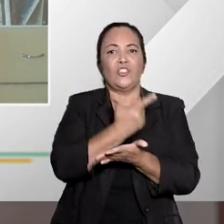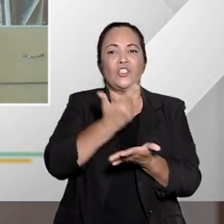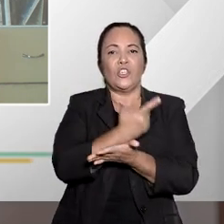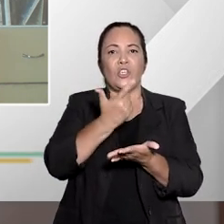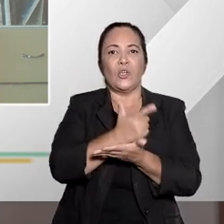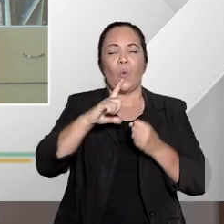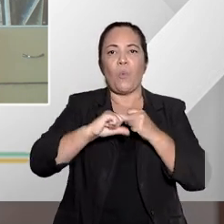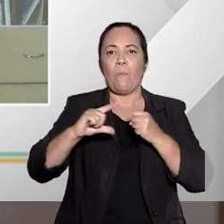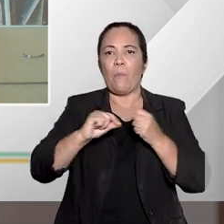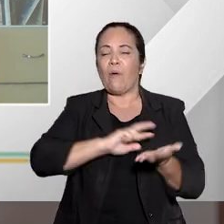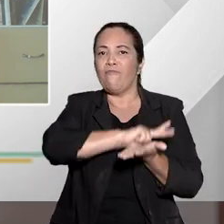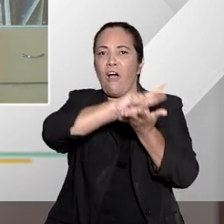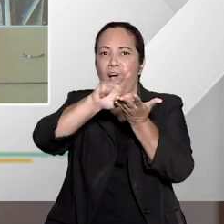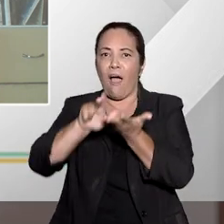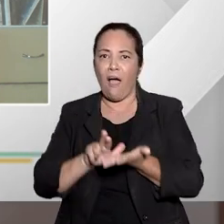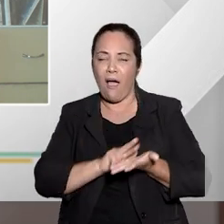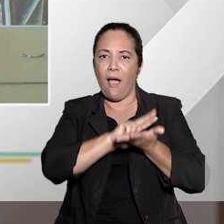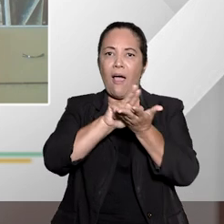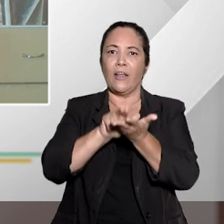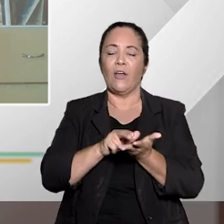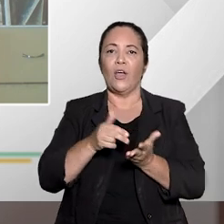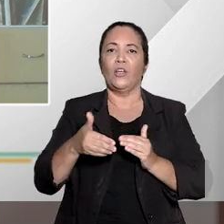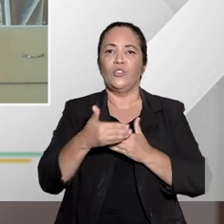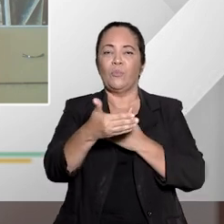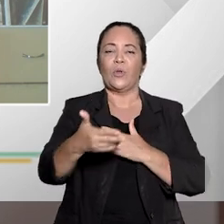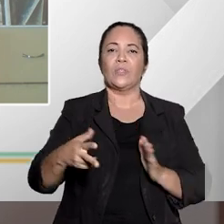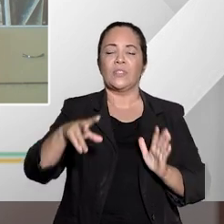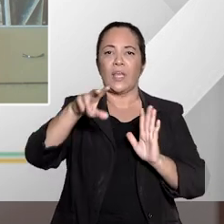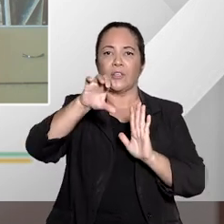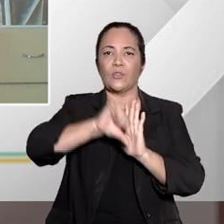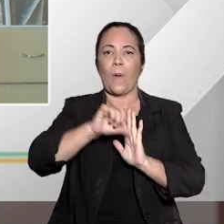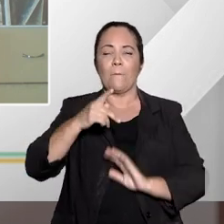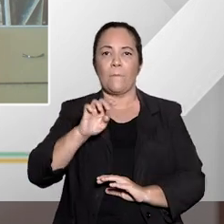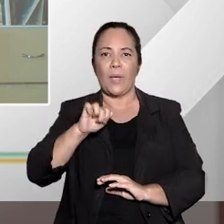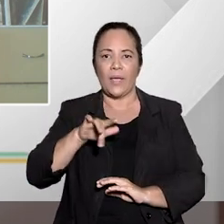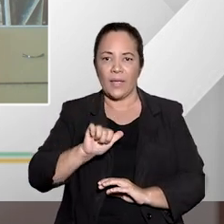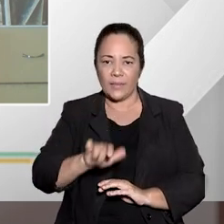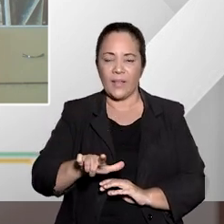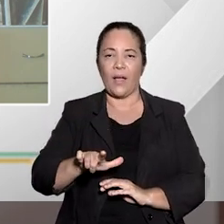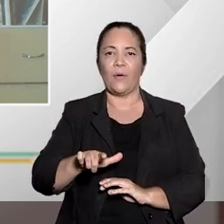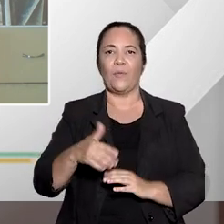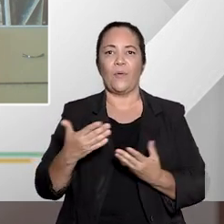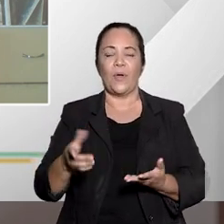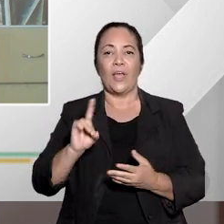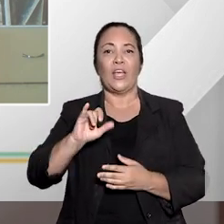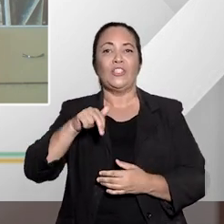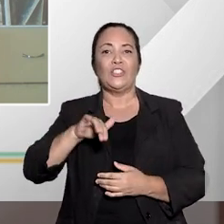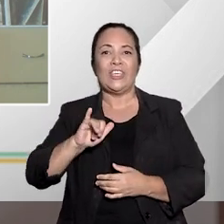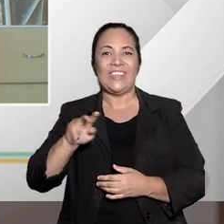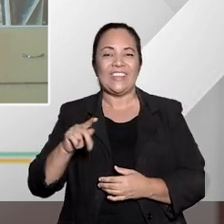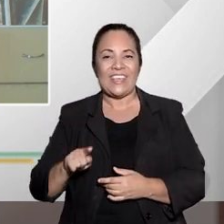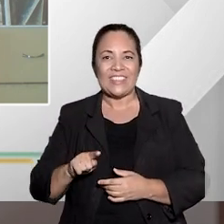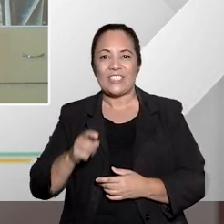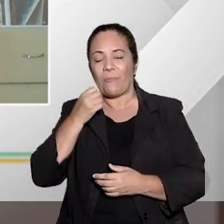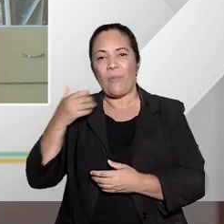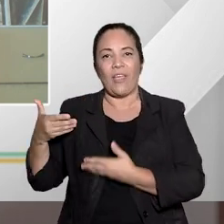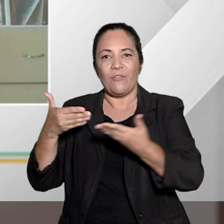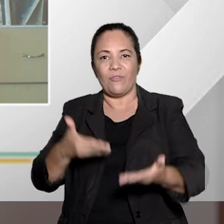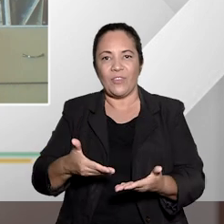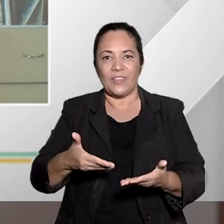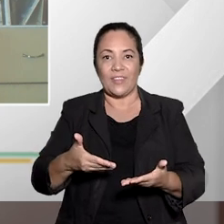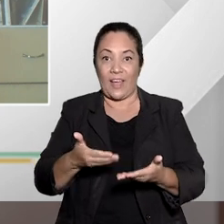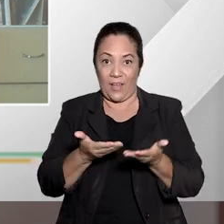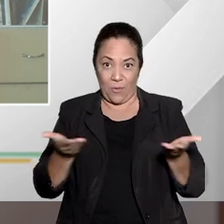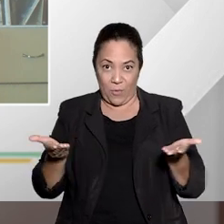jurídicos, professora de processo penal e técnica de sentença criminal. Doutora Geilza Diniz, seja muito bem-vinda aqui ao